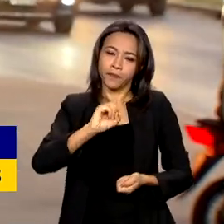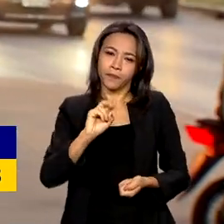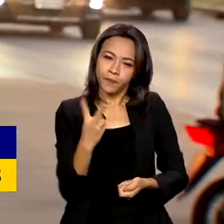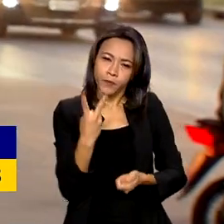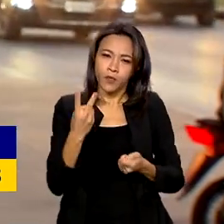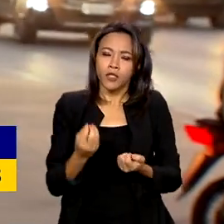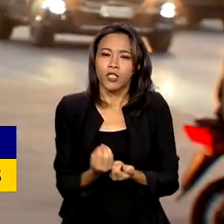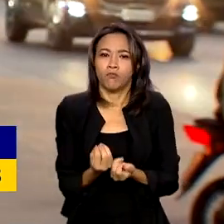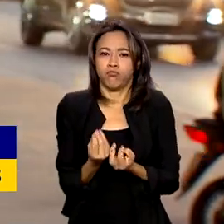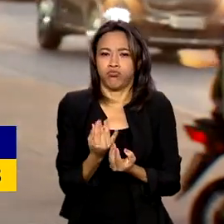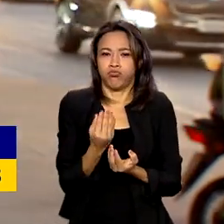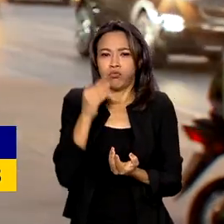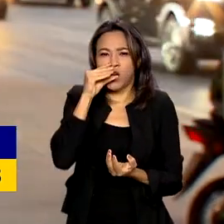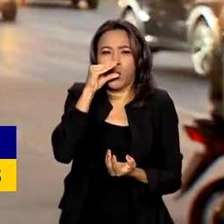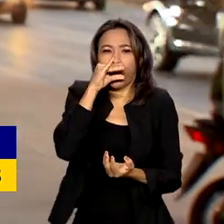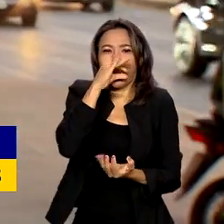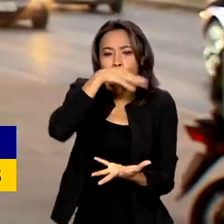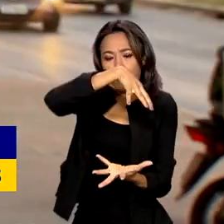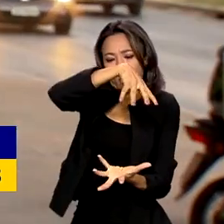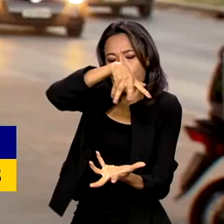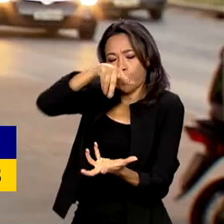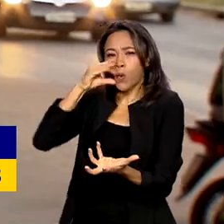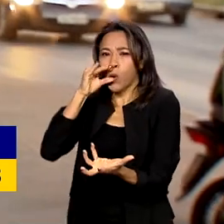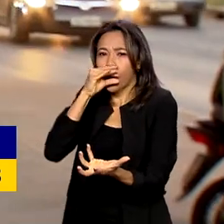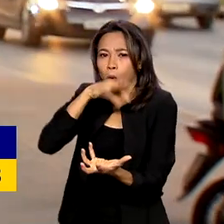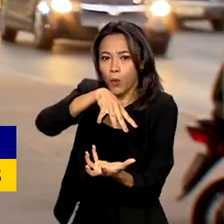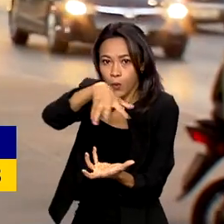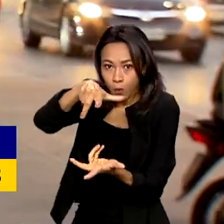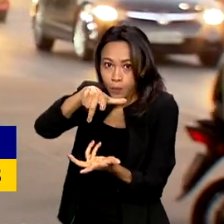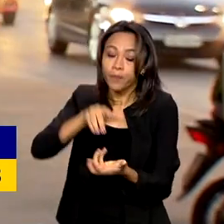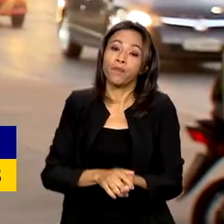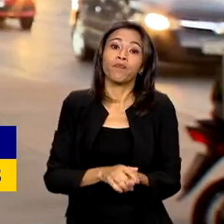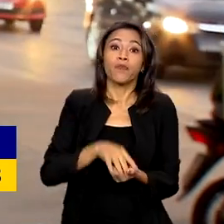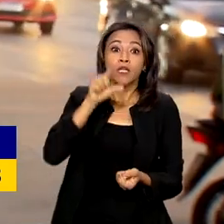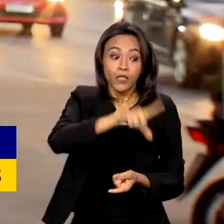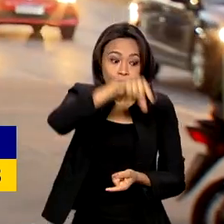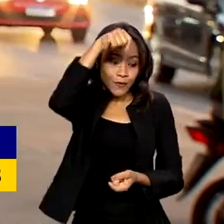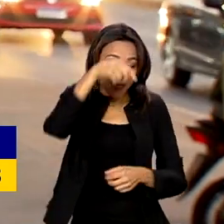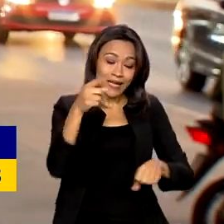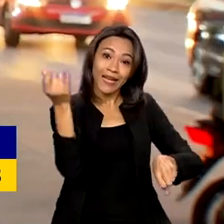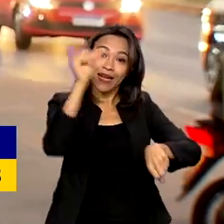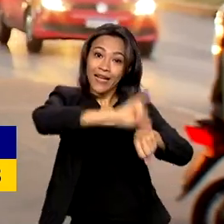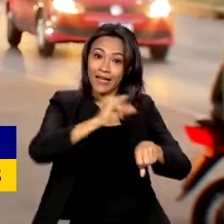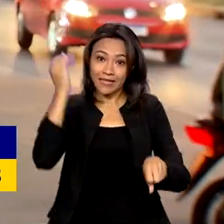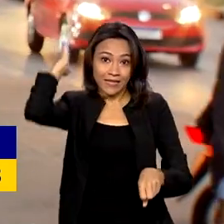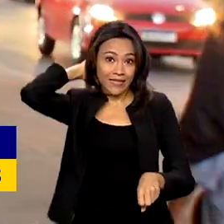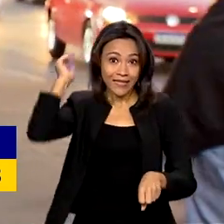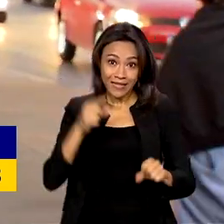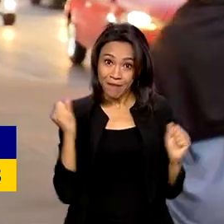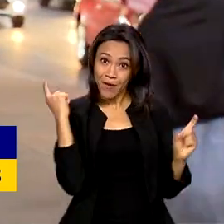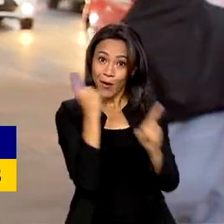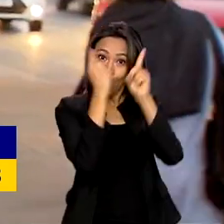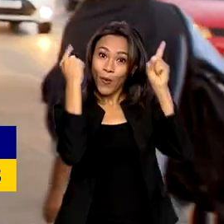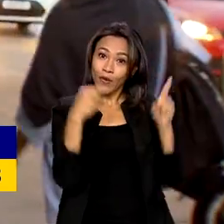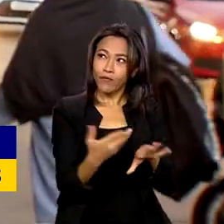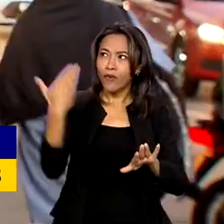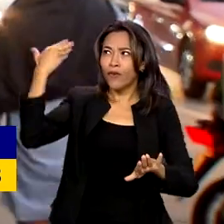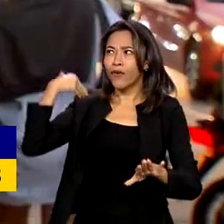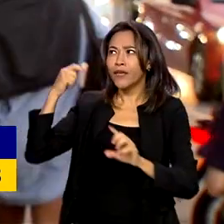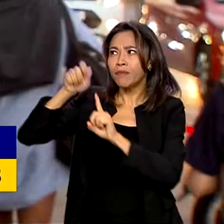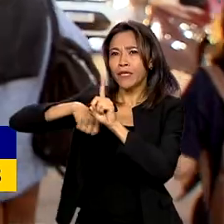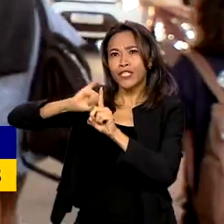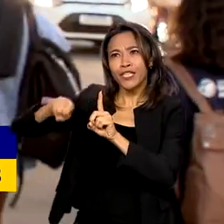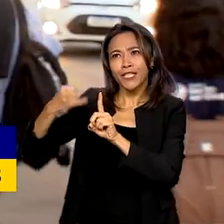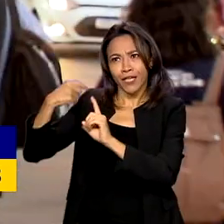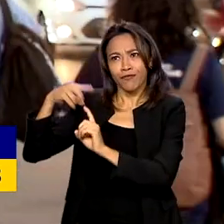do efeito estufa e o aquecimento global. A candidatura de Belém para ser a cidade-sede foi oficializada em janeiro,